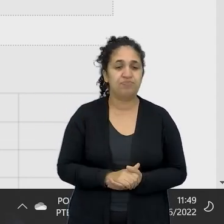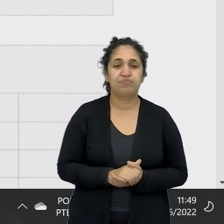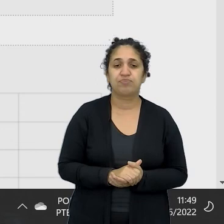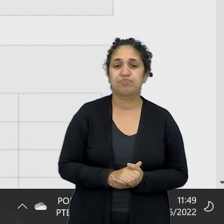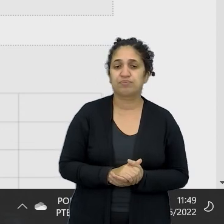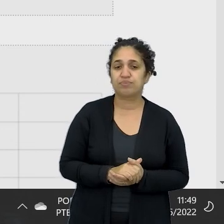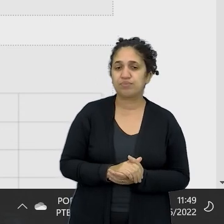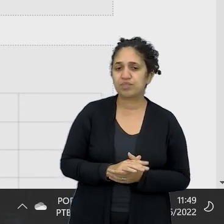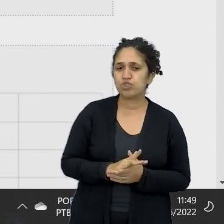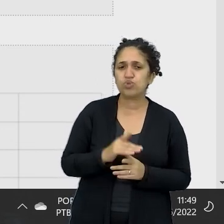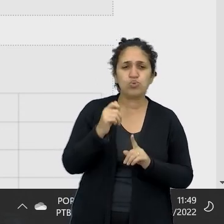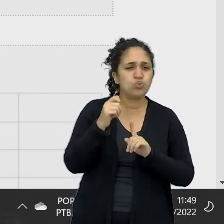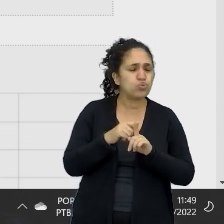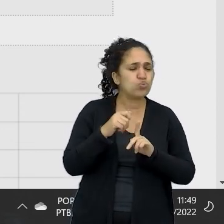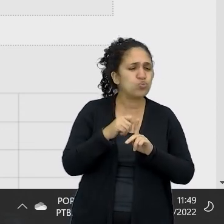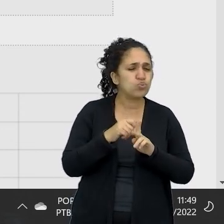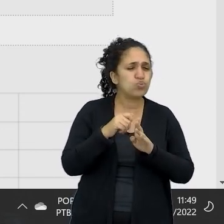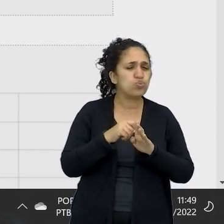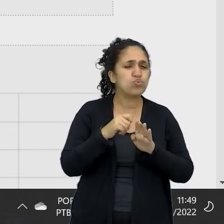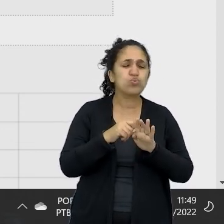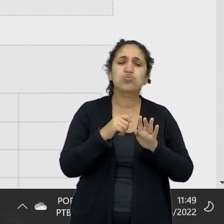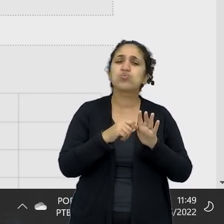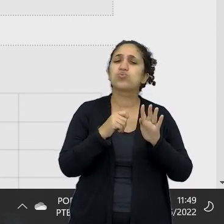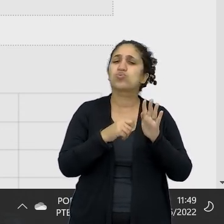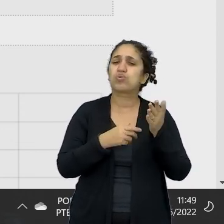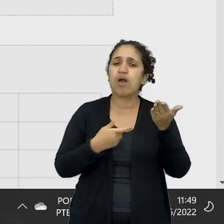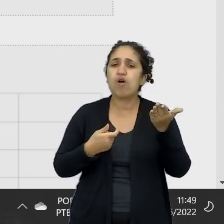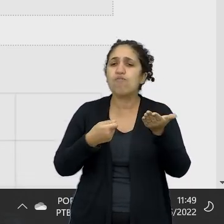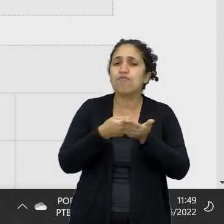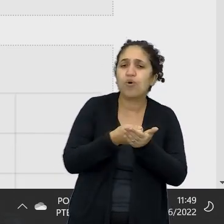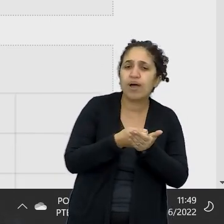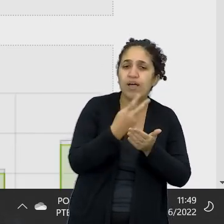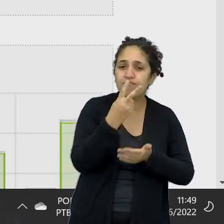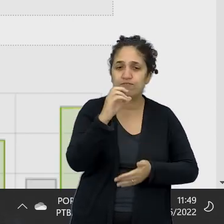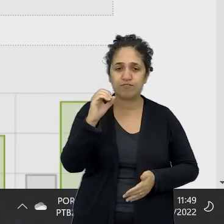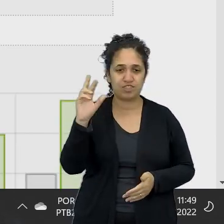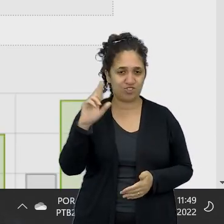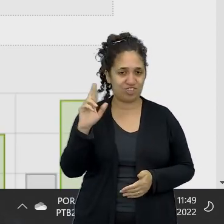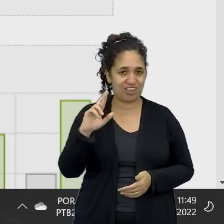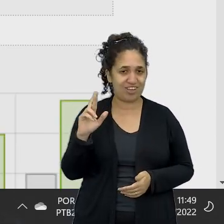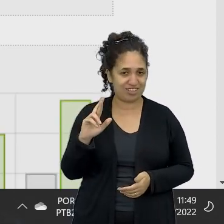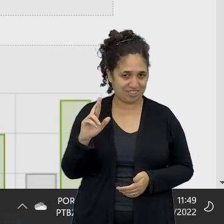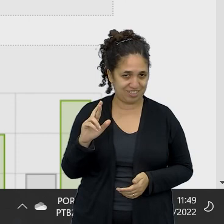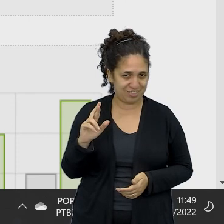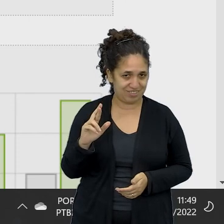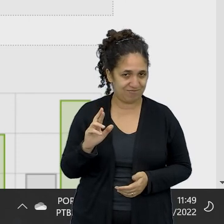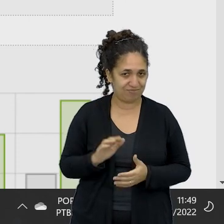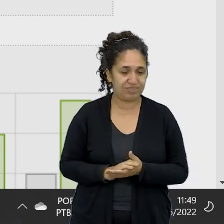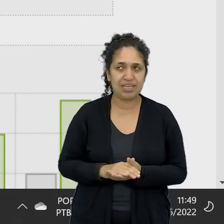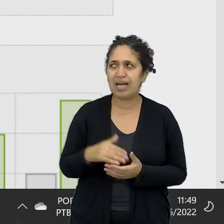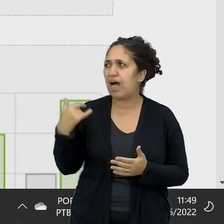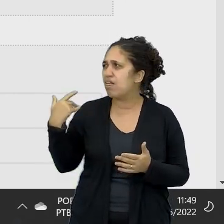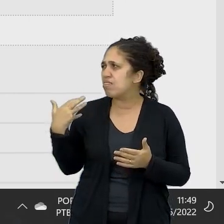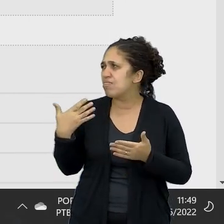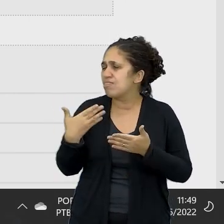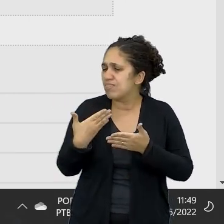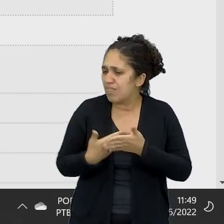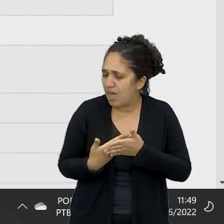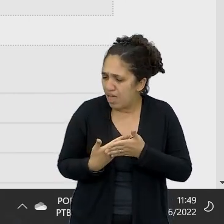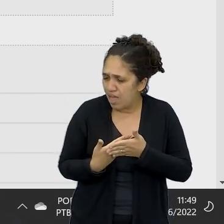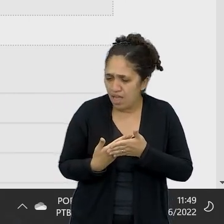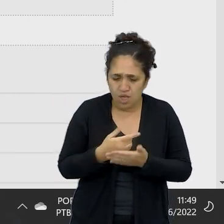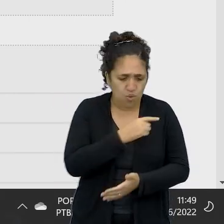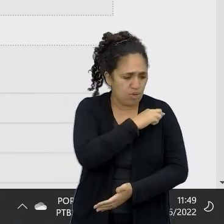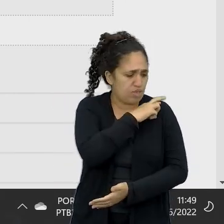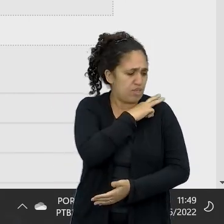mas, todo mês, eu vou guardar 20 reais, até acabar meu ensino